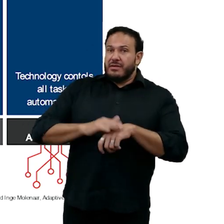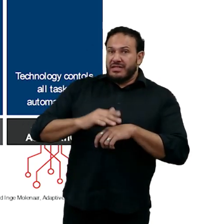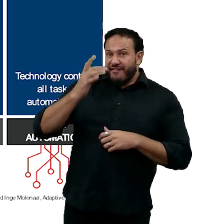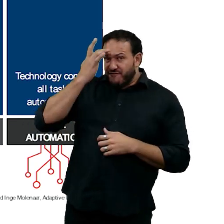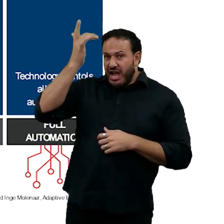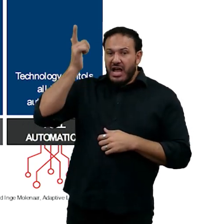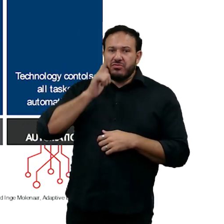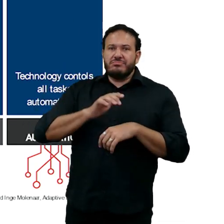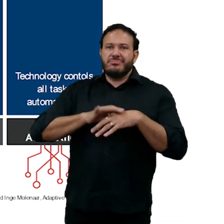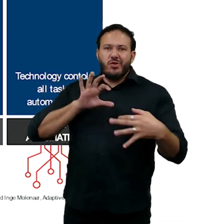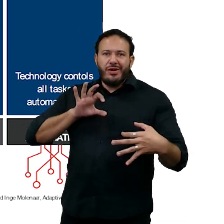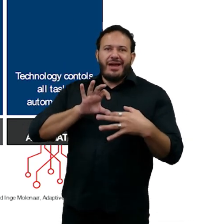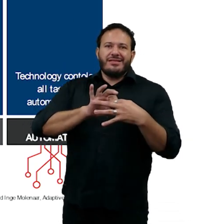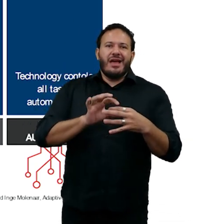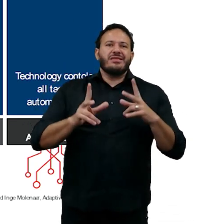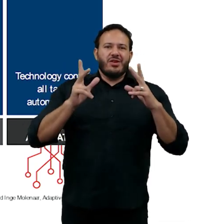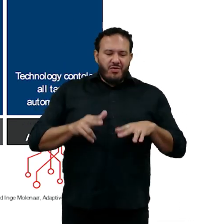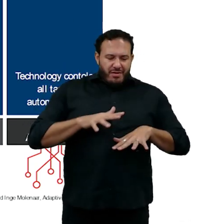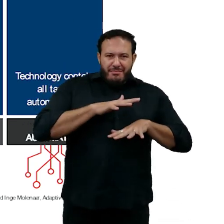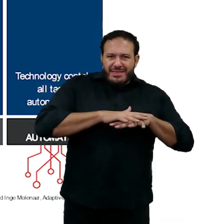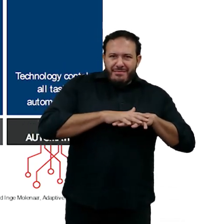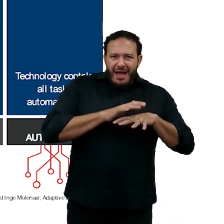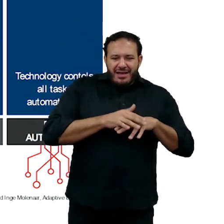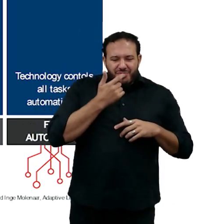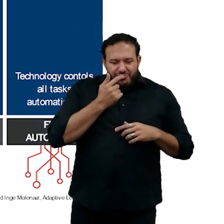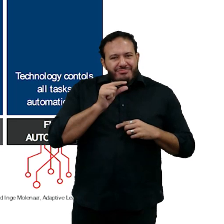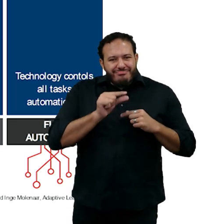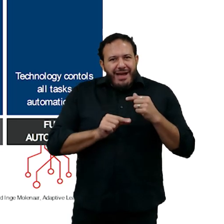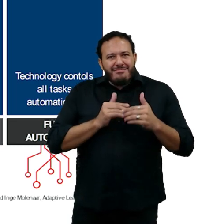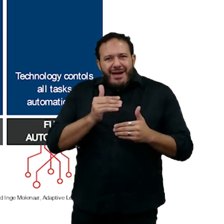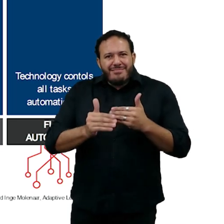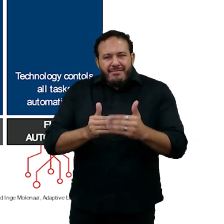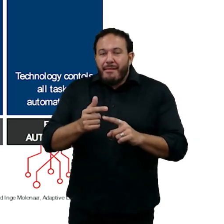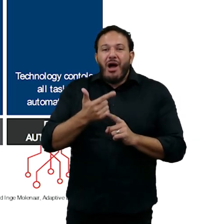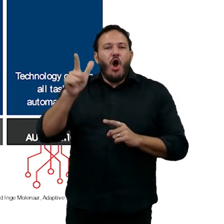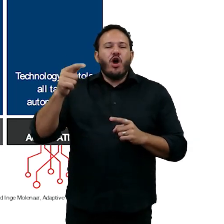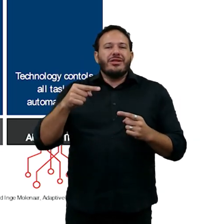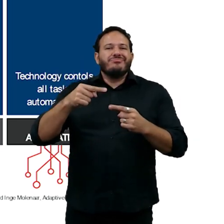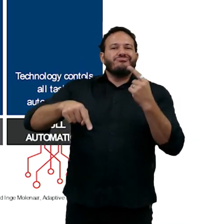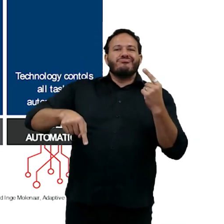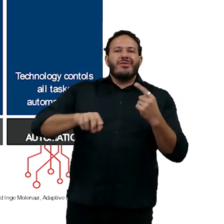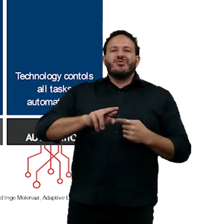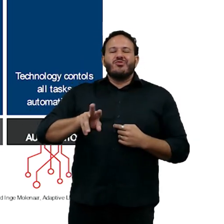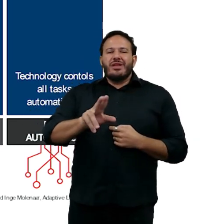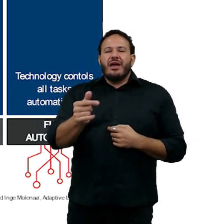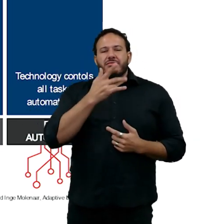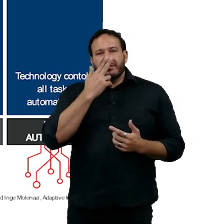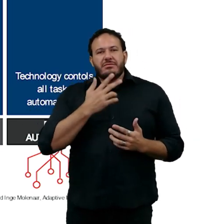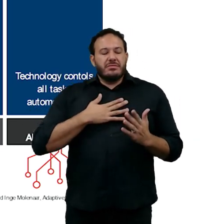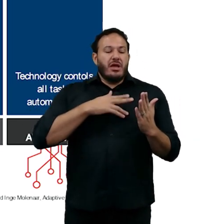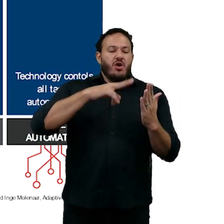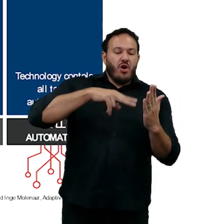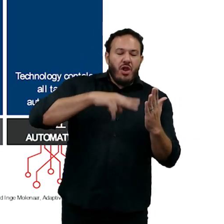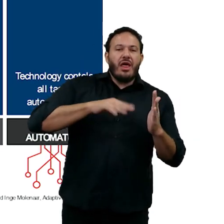matemática que vai de passo a passo, mas outras não são tão conectadas. Você pode ler Rousseau sem ler Dostoyevsky e vice